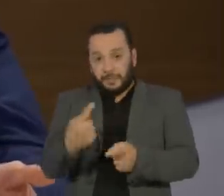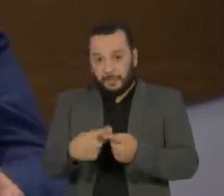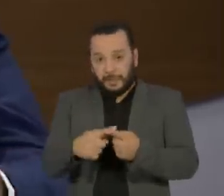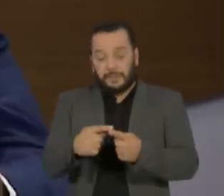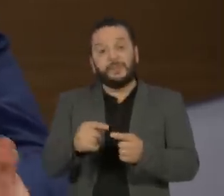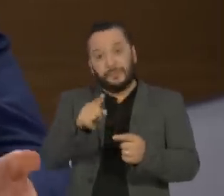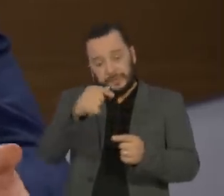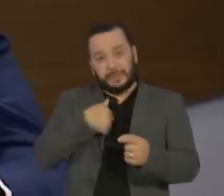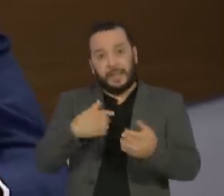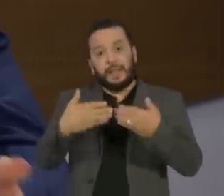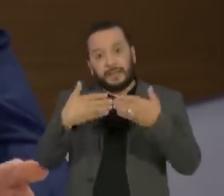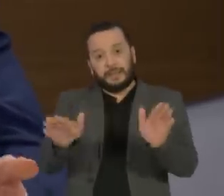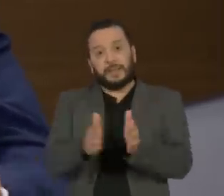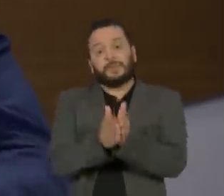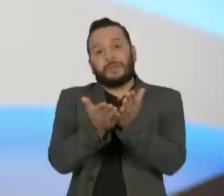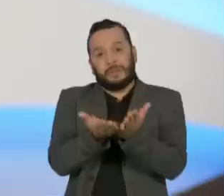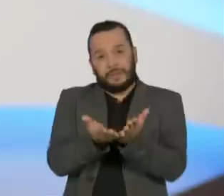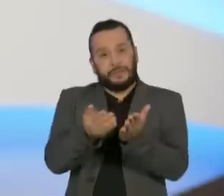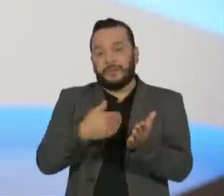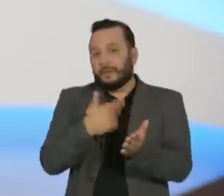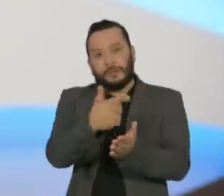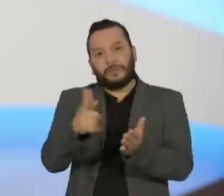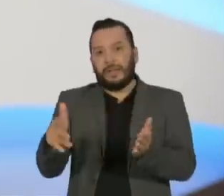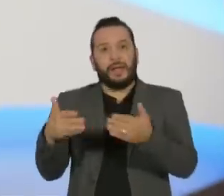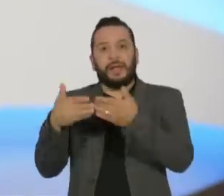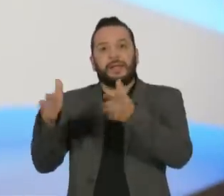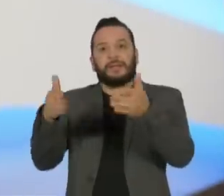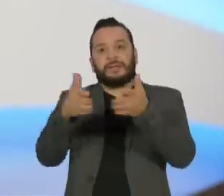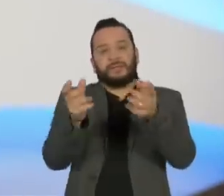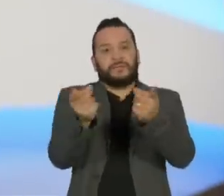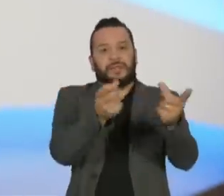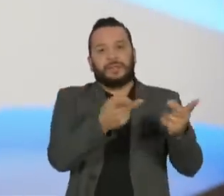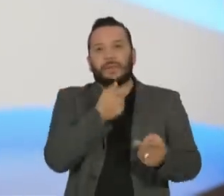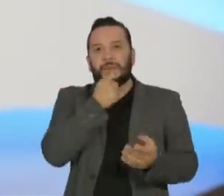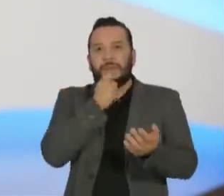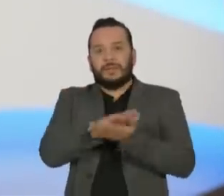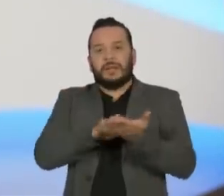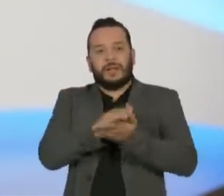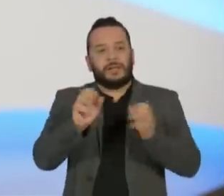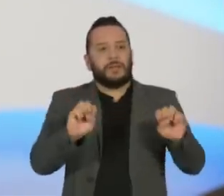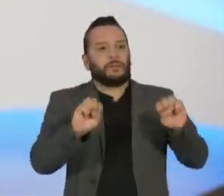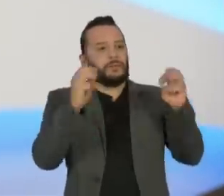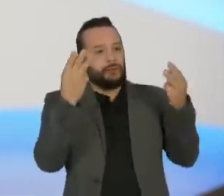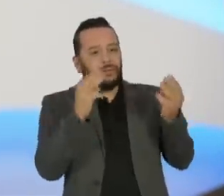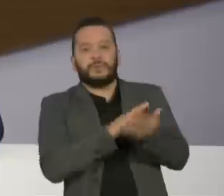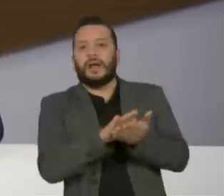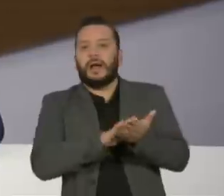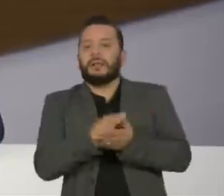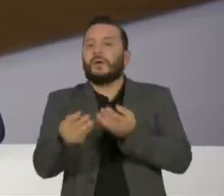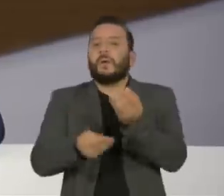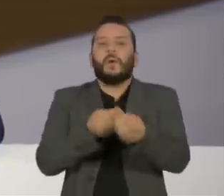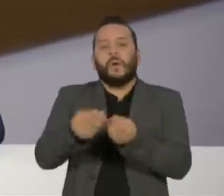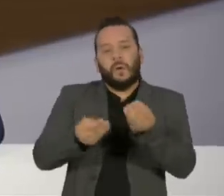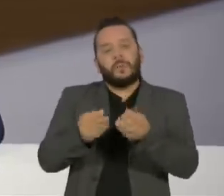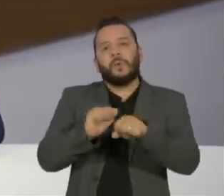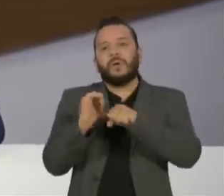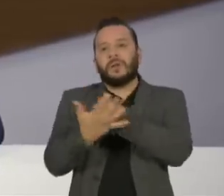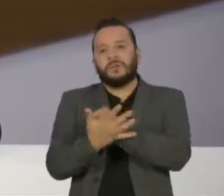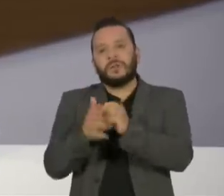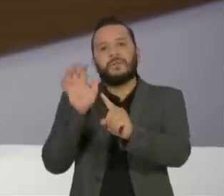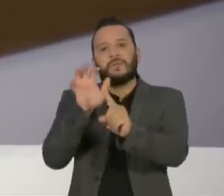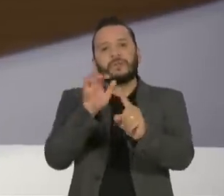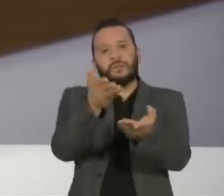lançamento, um livro que não tem livraria aberta, sem poder fazer show, como a pandemia afetou sua vida artística e sua vida financeira?